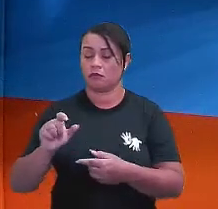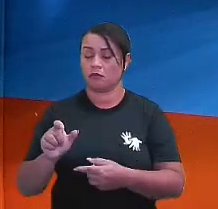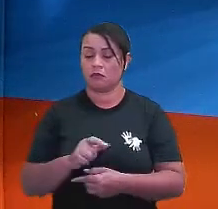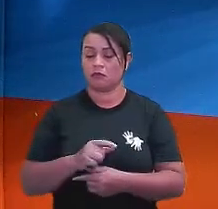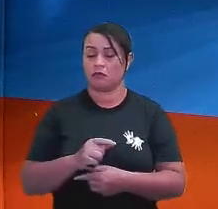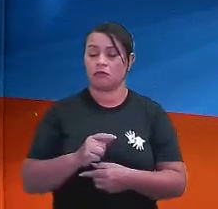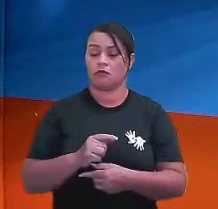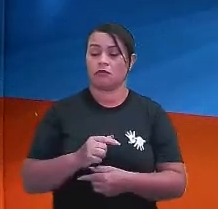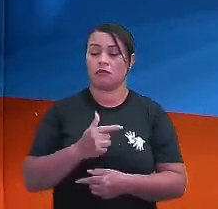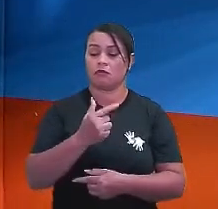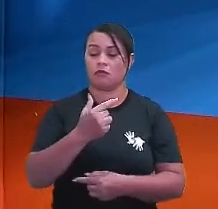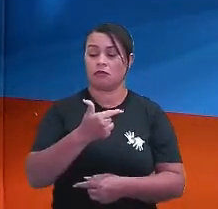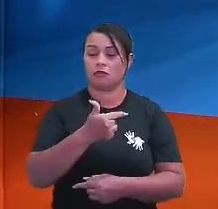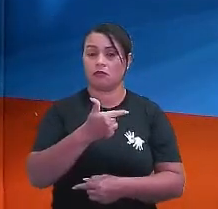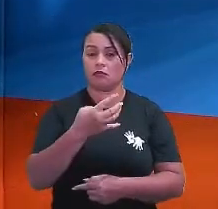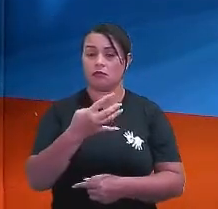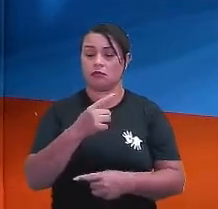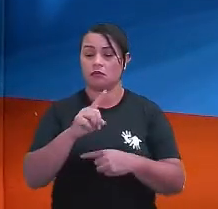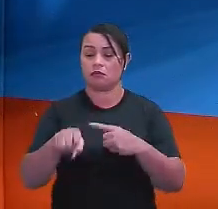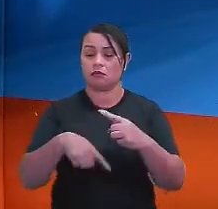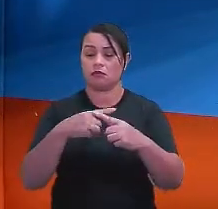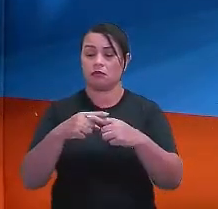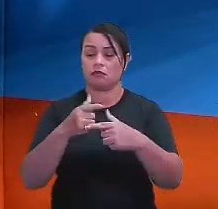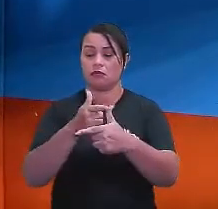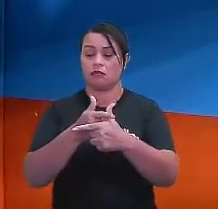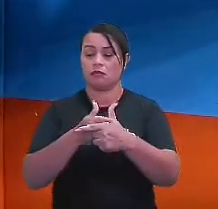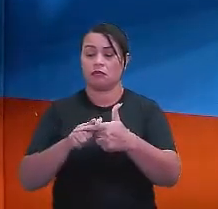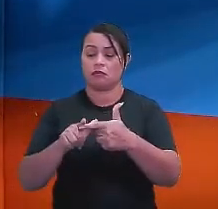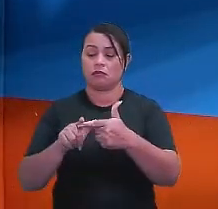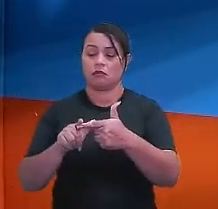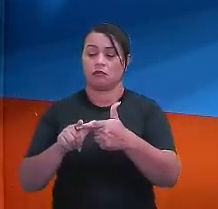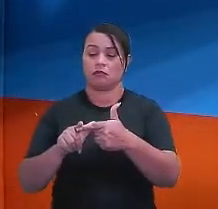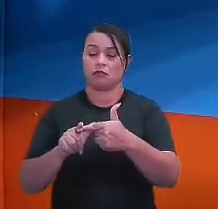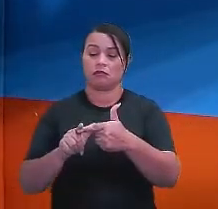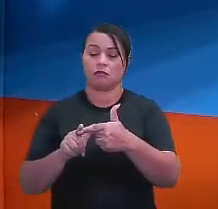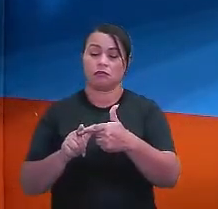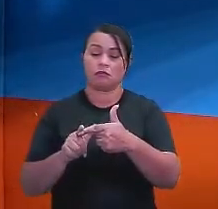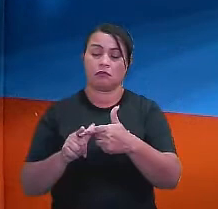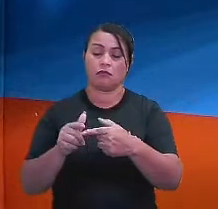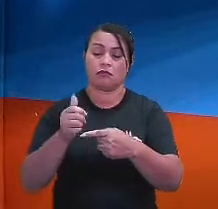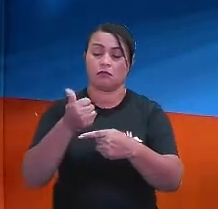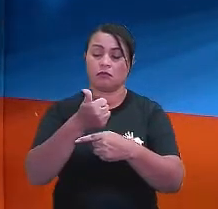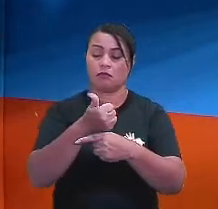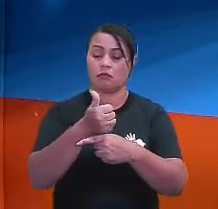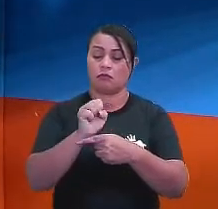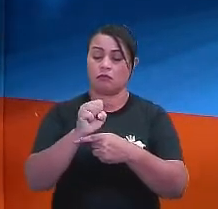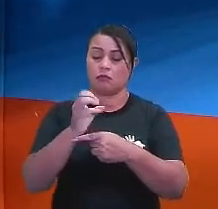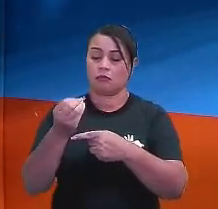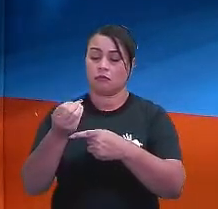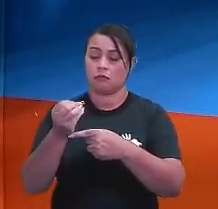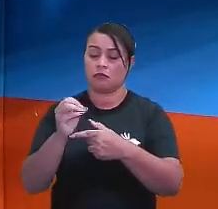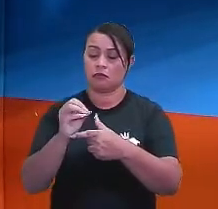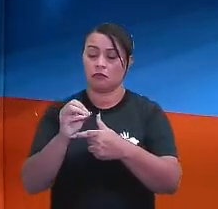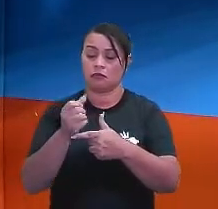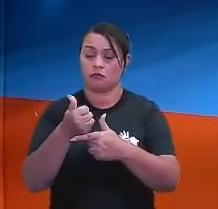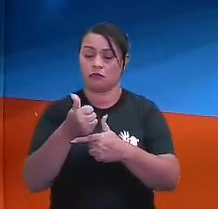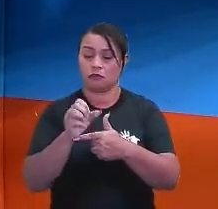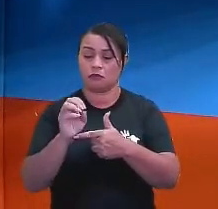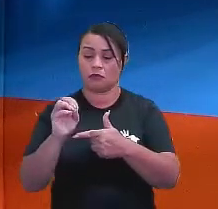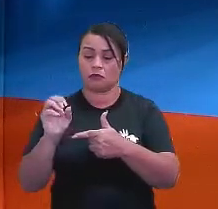passar o que está multiplicando aí do lado do X, dividindo para o outro lado. Então, 180 dividido por 24, eu vou ter